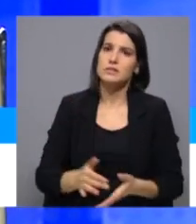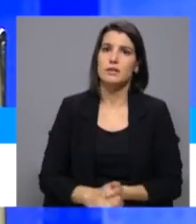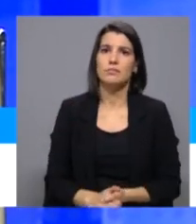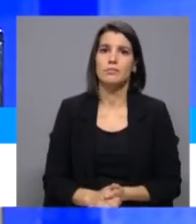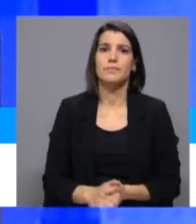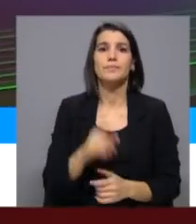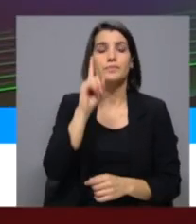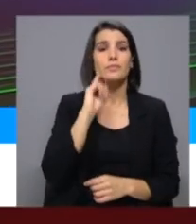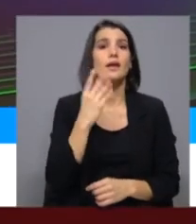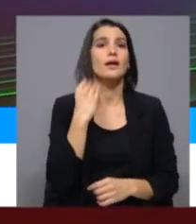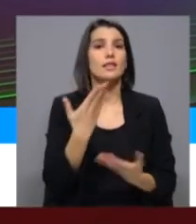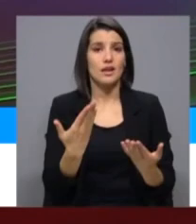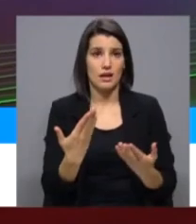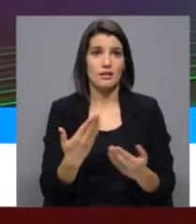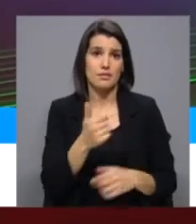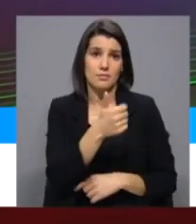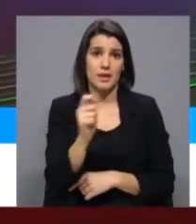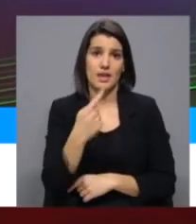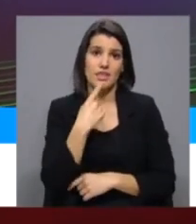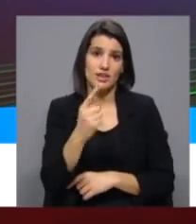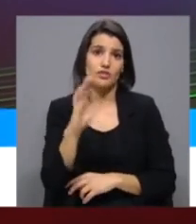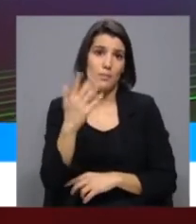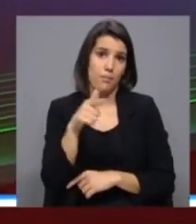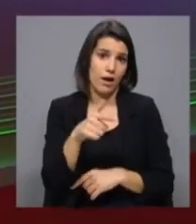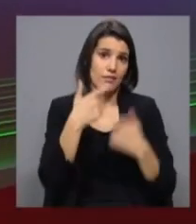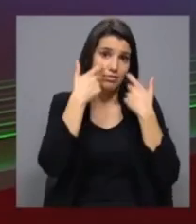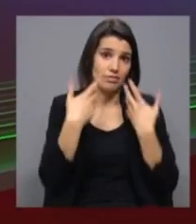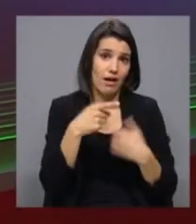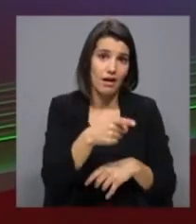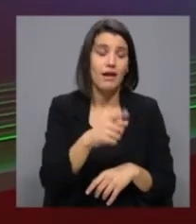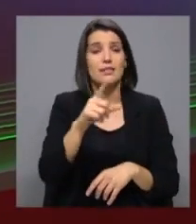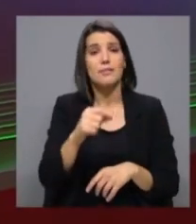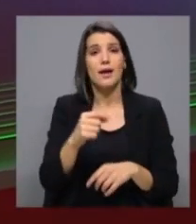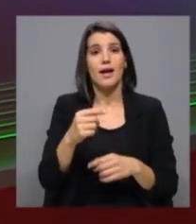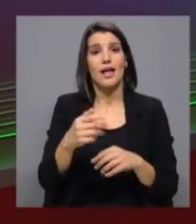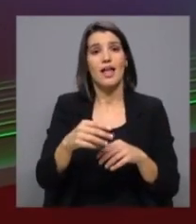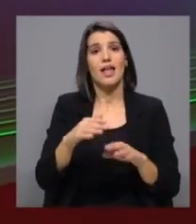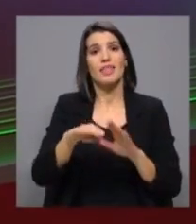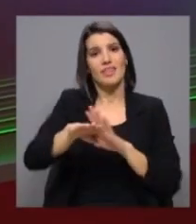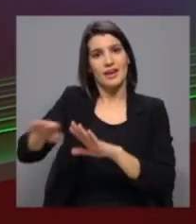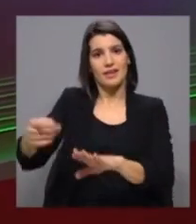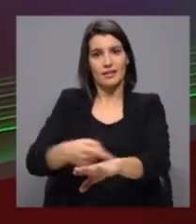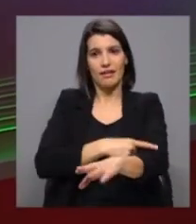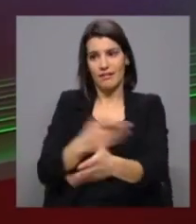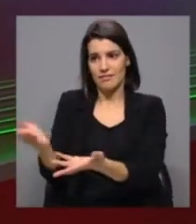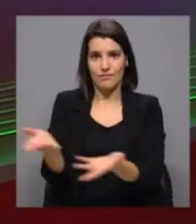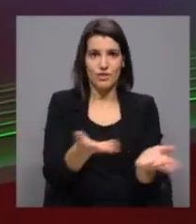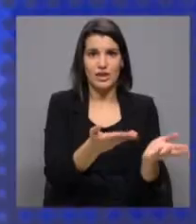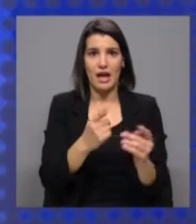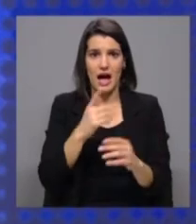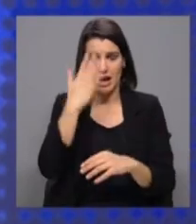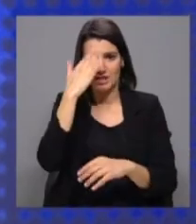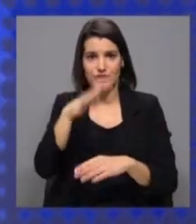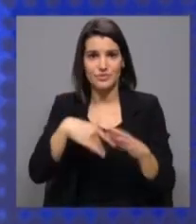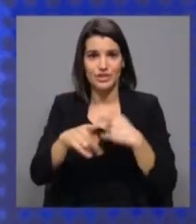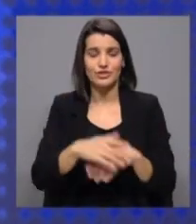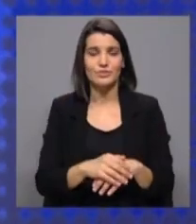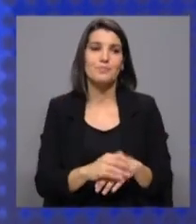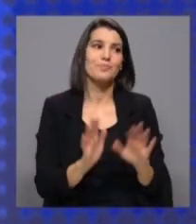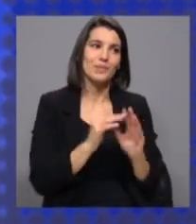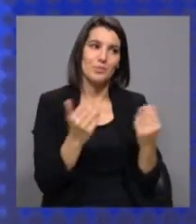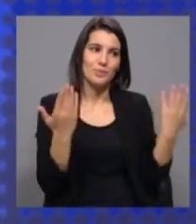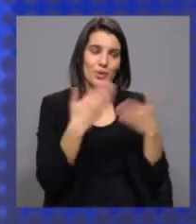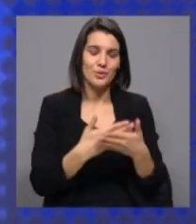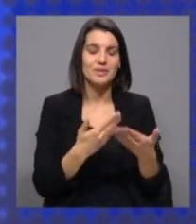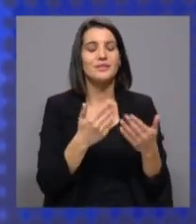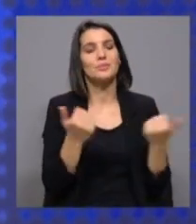irresponsabilidade do Bloco de Esquerda, diz o PAN, e estender a passadeira vermelha à extrema-direita. Acha que foi isso que fez? Olá, muito boa noite, João. Muito